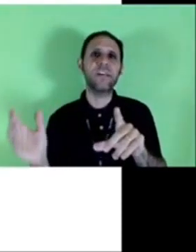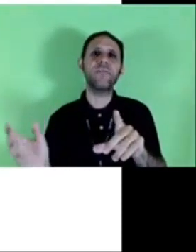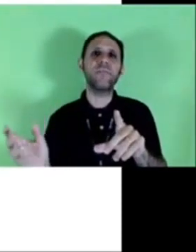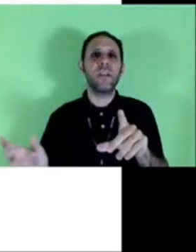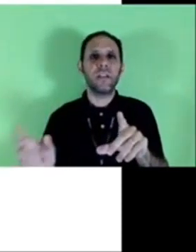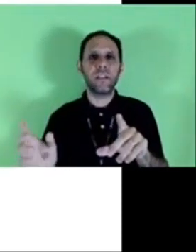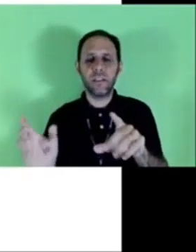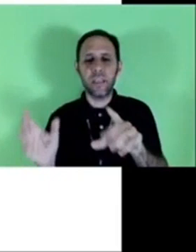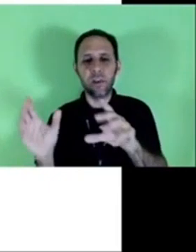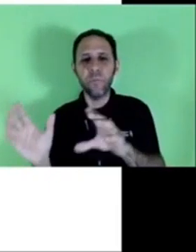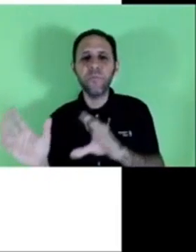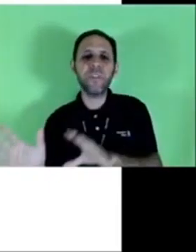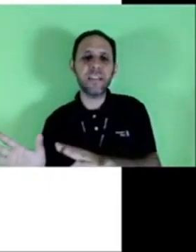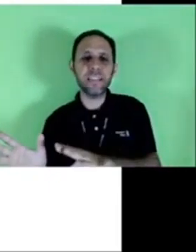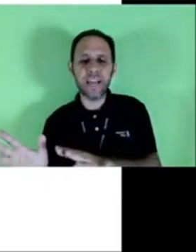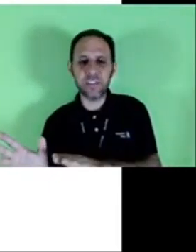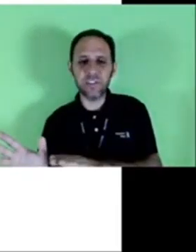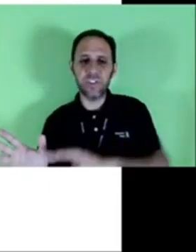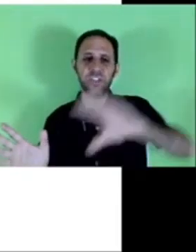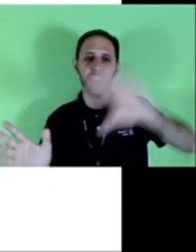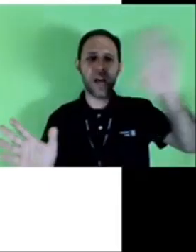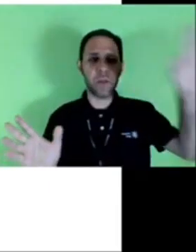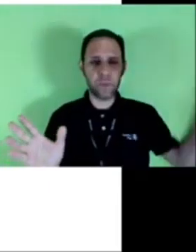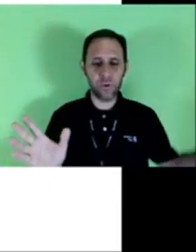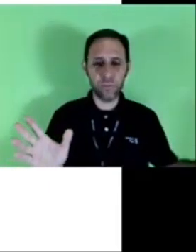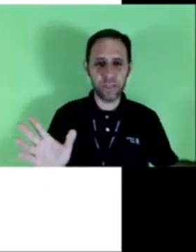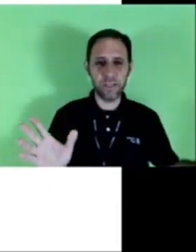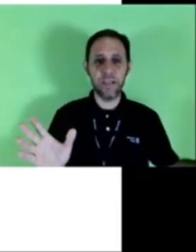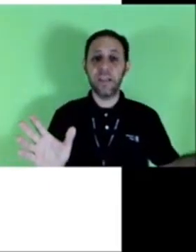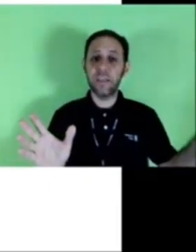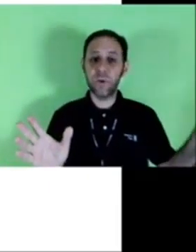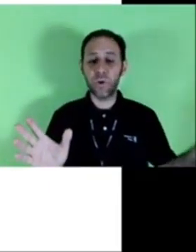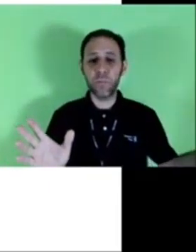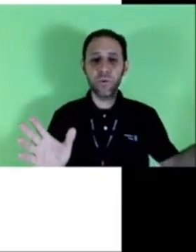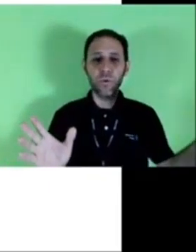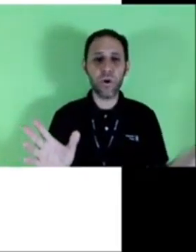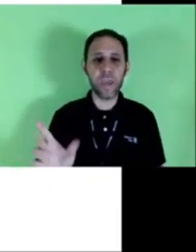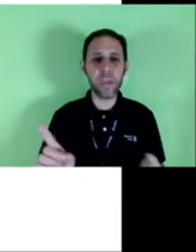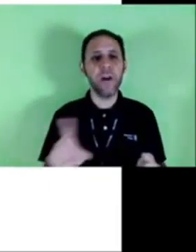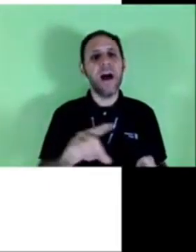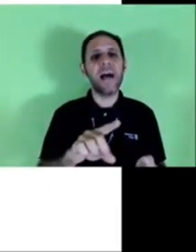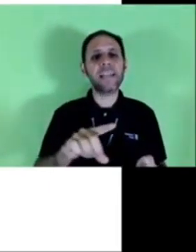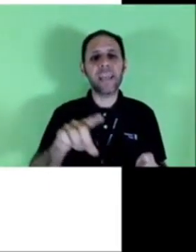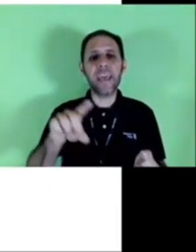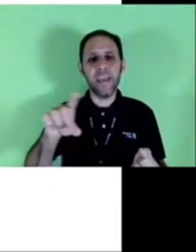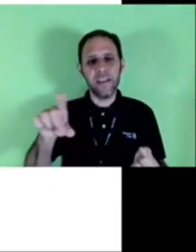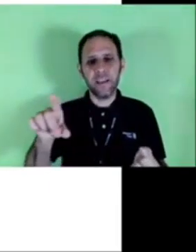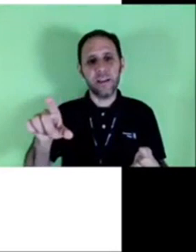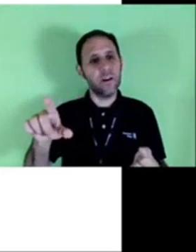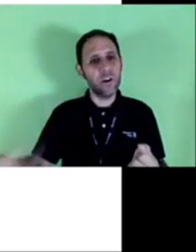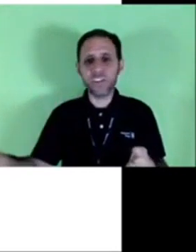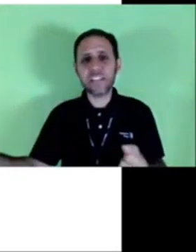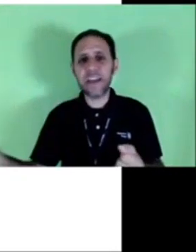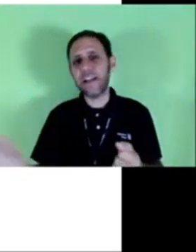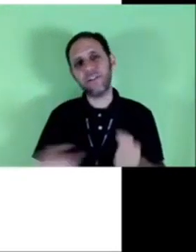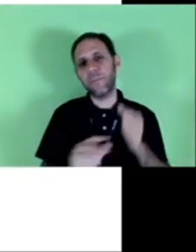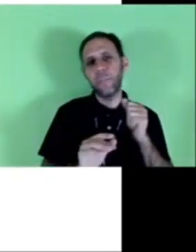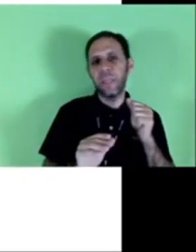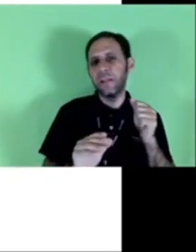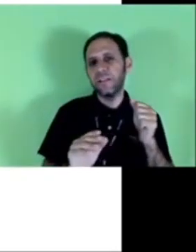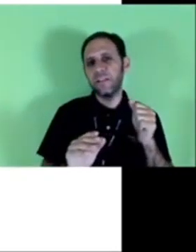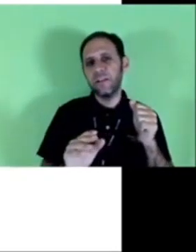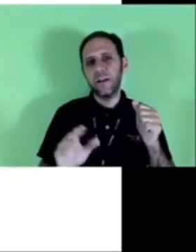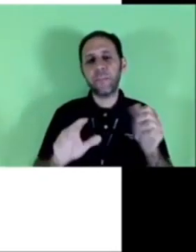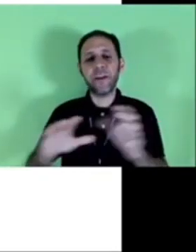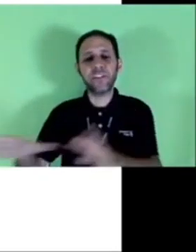procuração tem como finalidade de retirar uma encomenda em meu nome no correio até hoje à tarde.